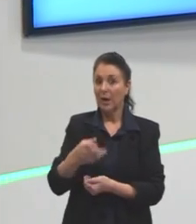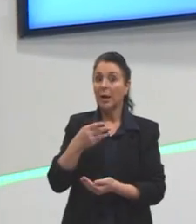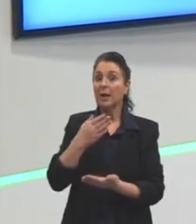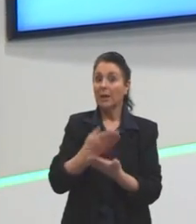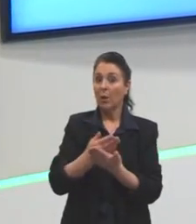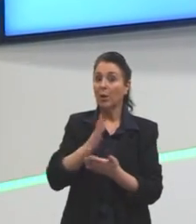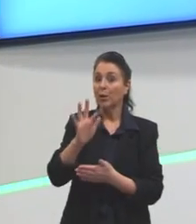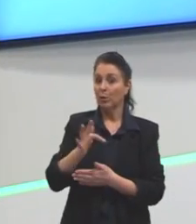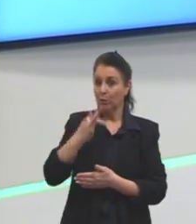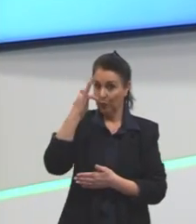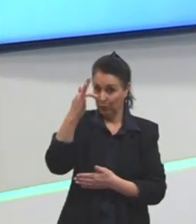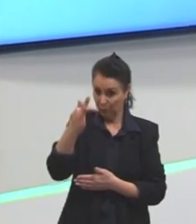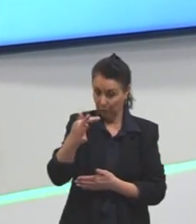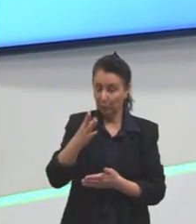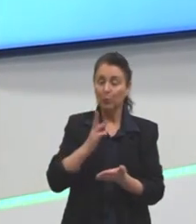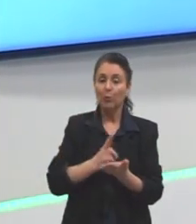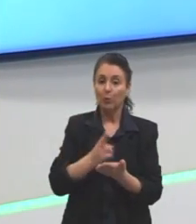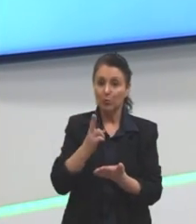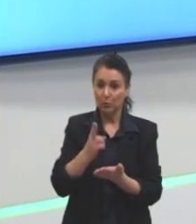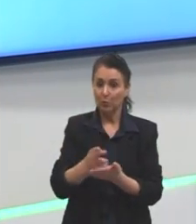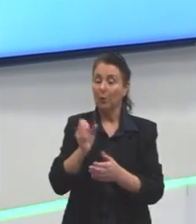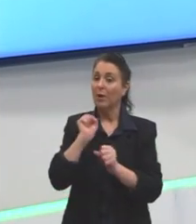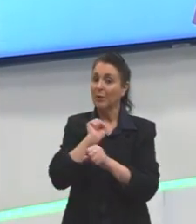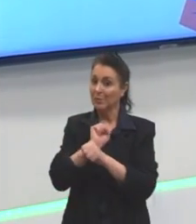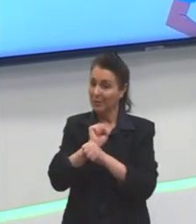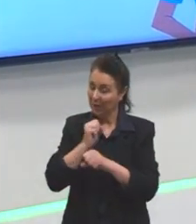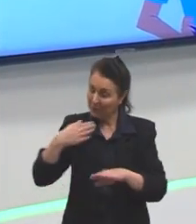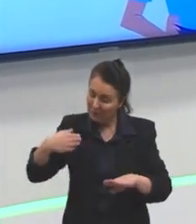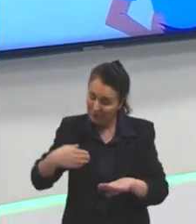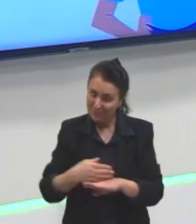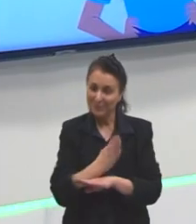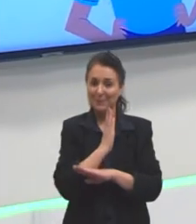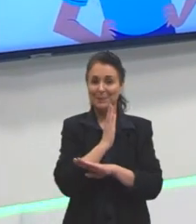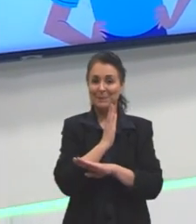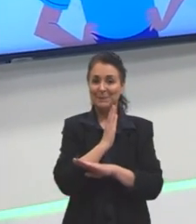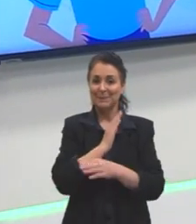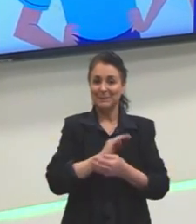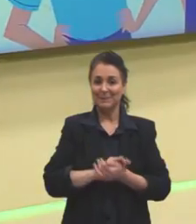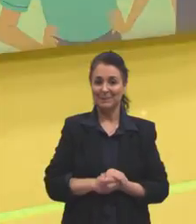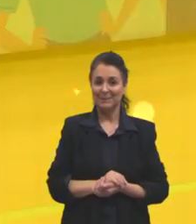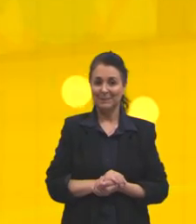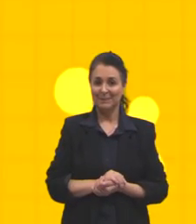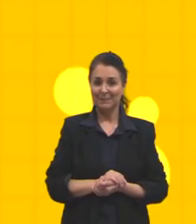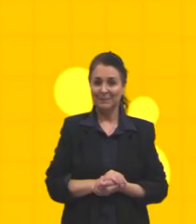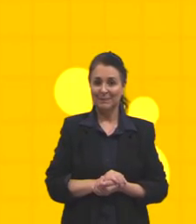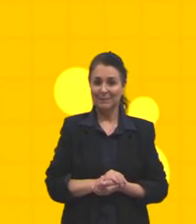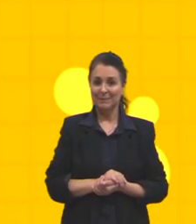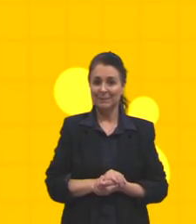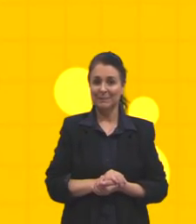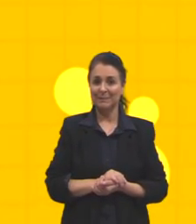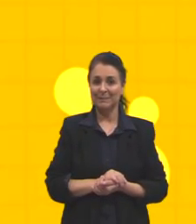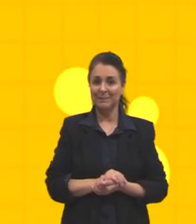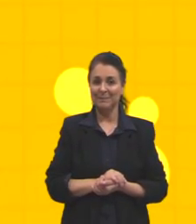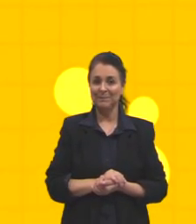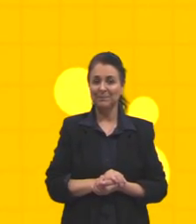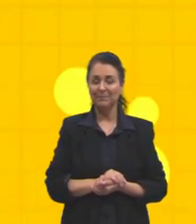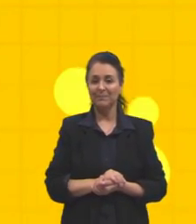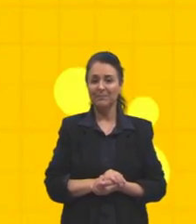conteúdo, eu espero vocês lá e partiu passar. Tchau. Tchau.